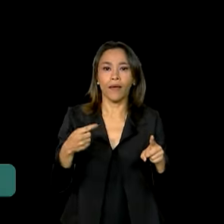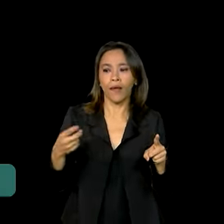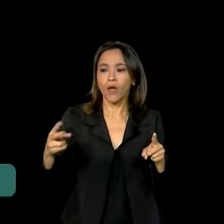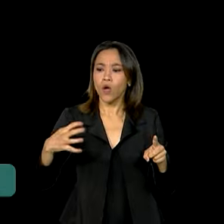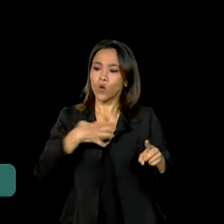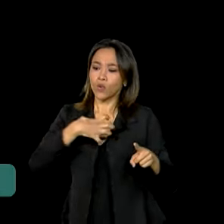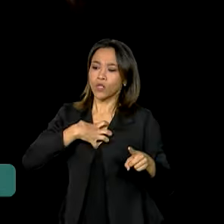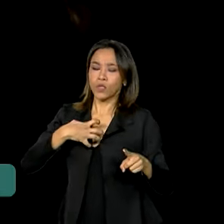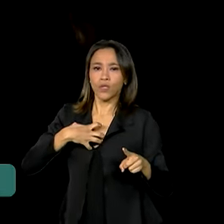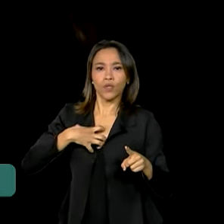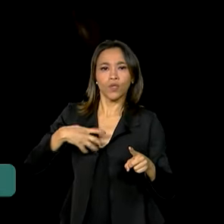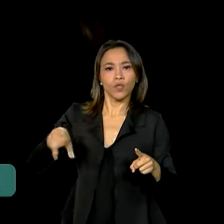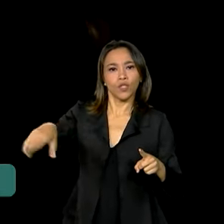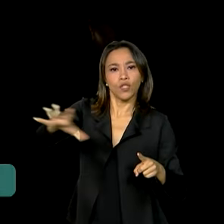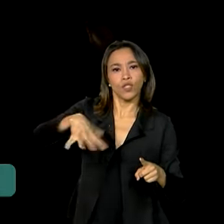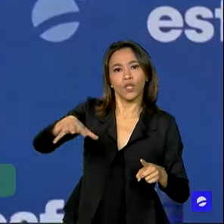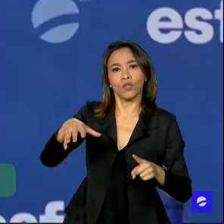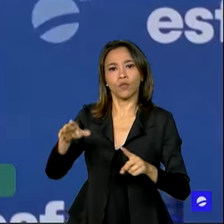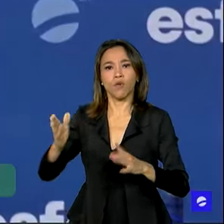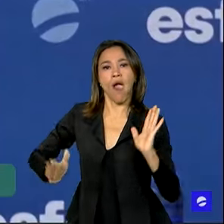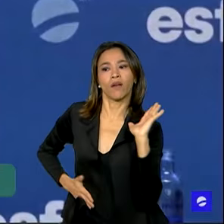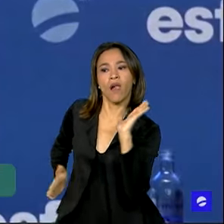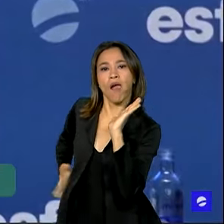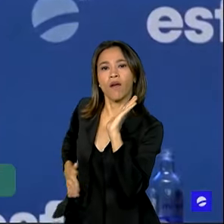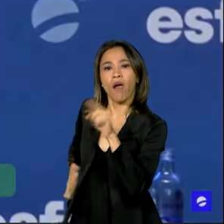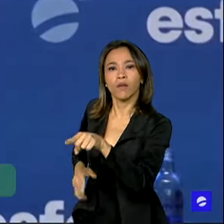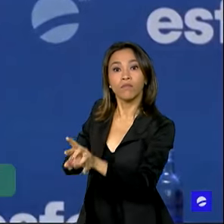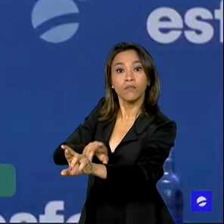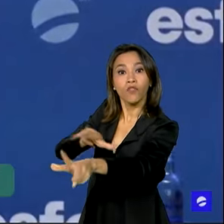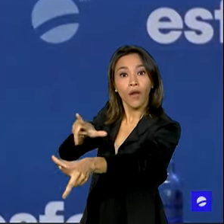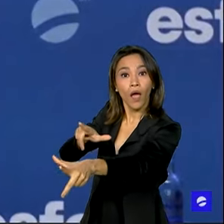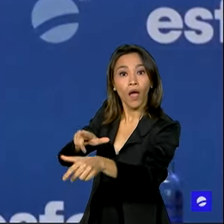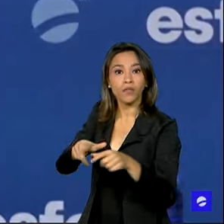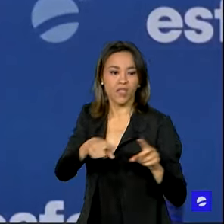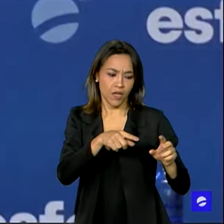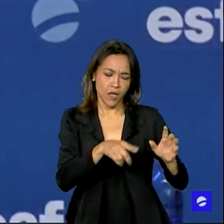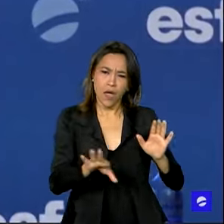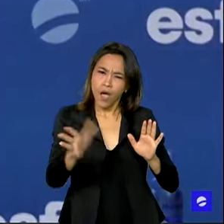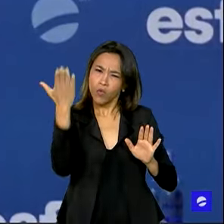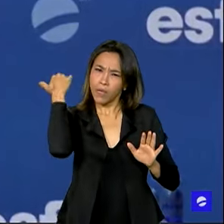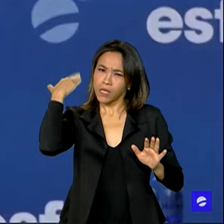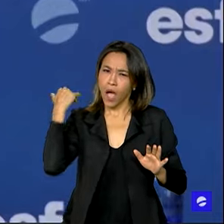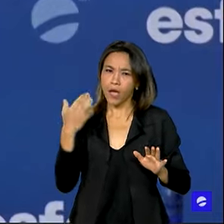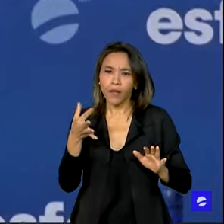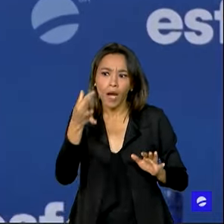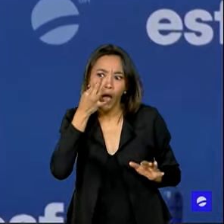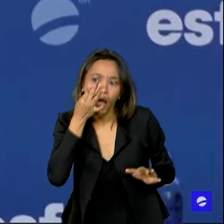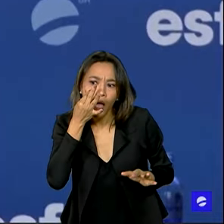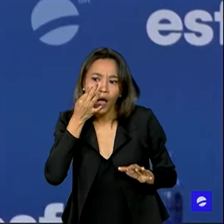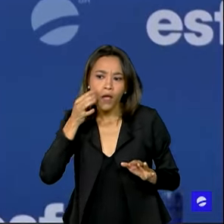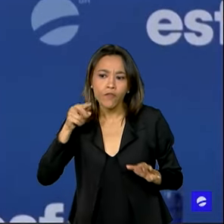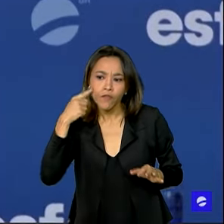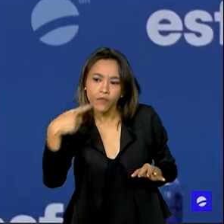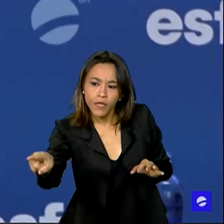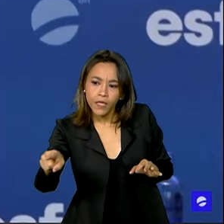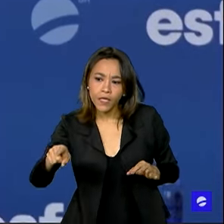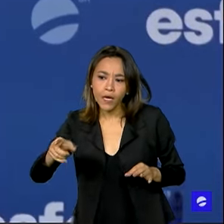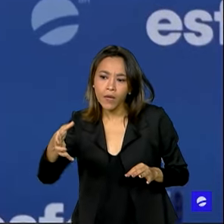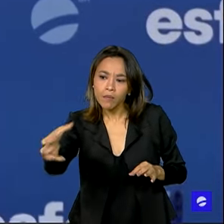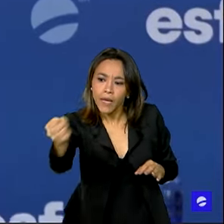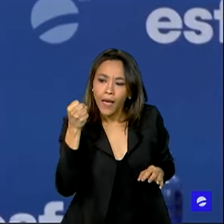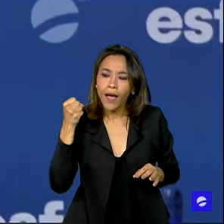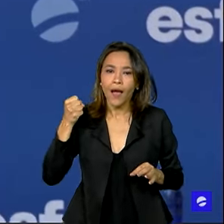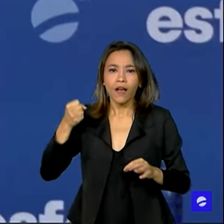de agir dos criminosos mudou. A criminalidade se dava no mundo físico, no mundo fenomenológico. Se via